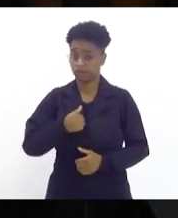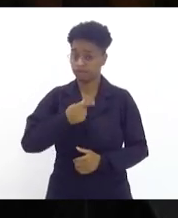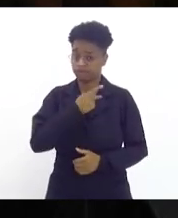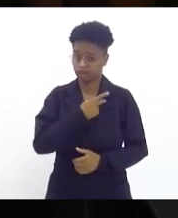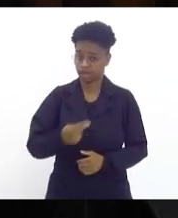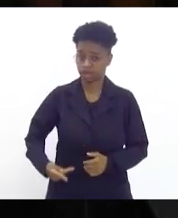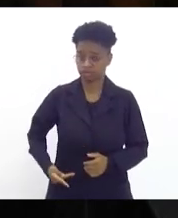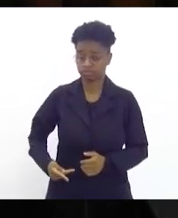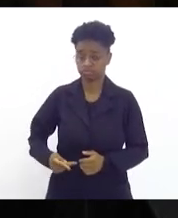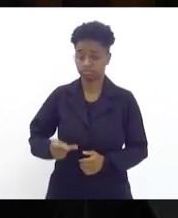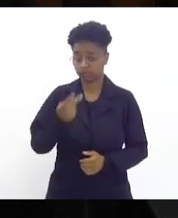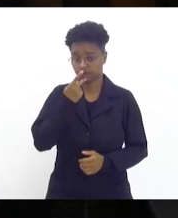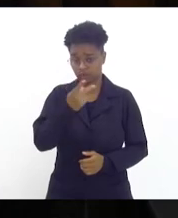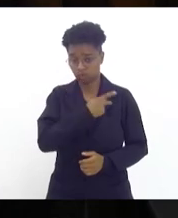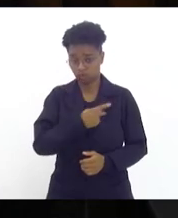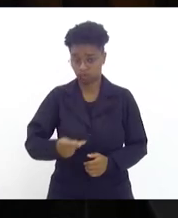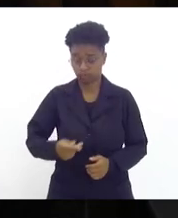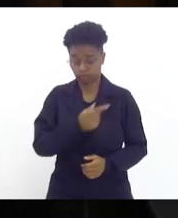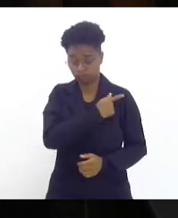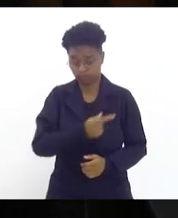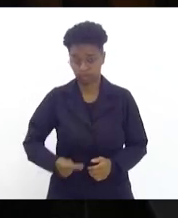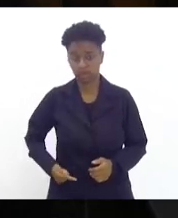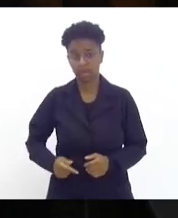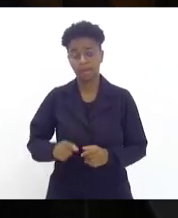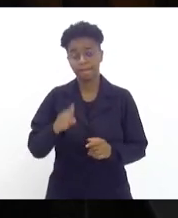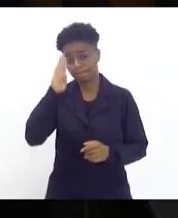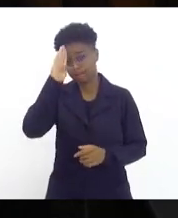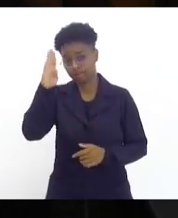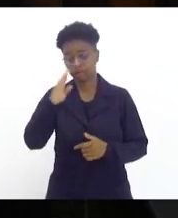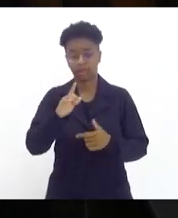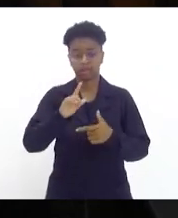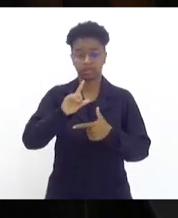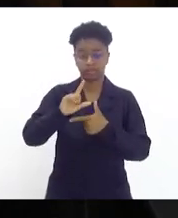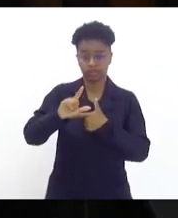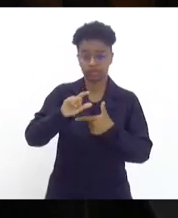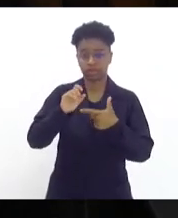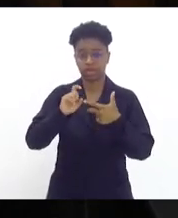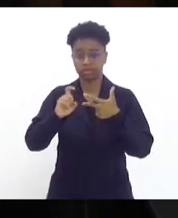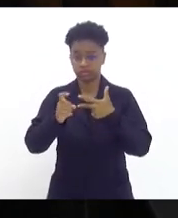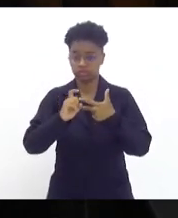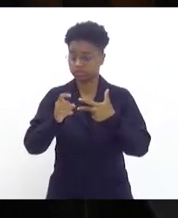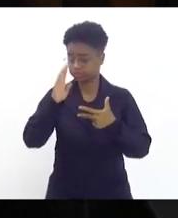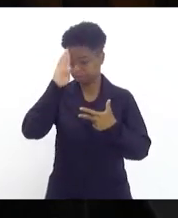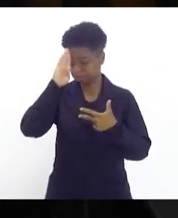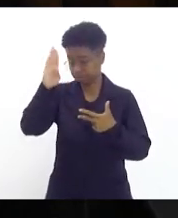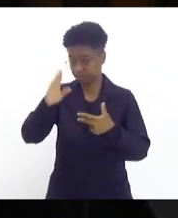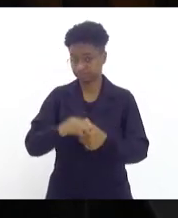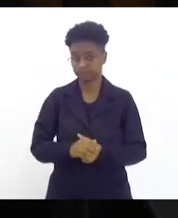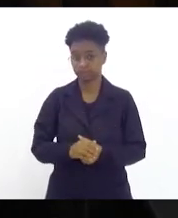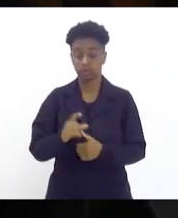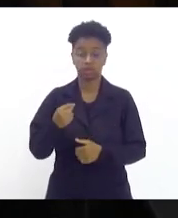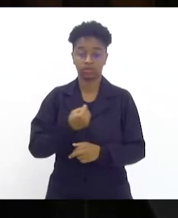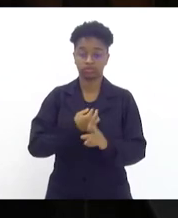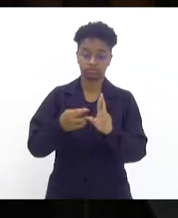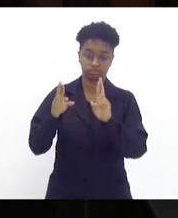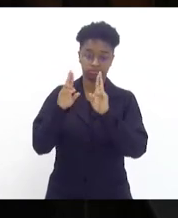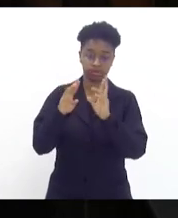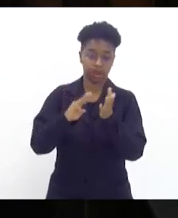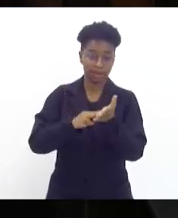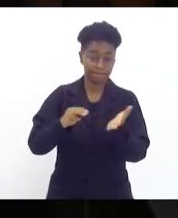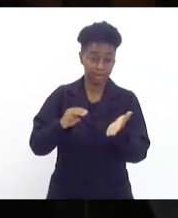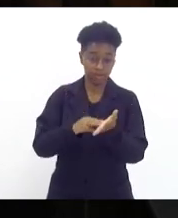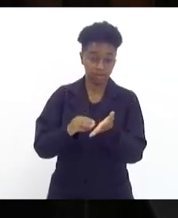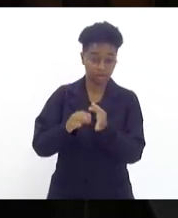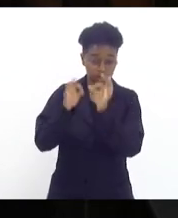executivo, legislativo, principalmente. Esperamos que, com esta metodologia mais